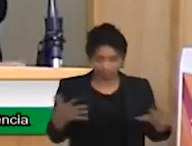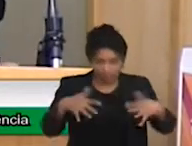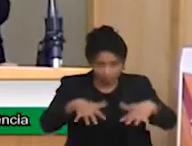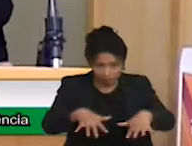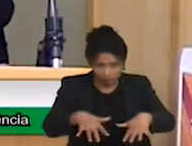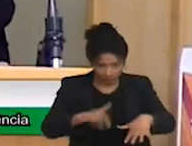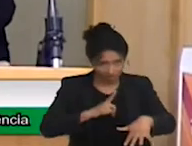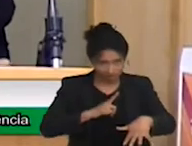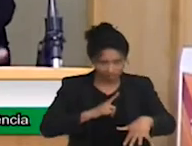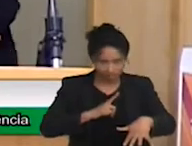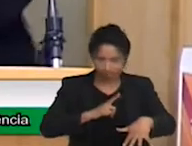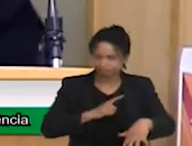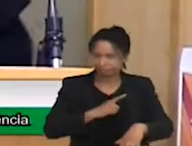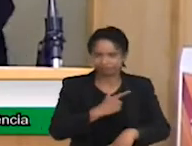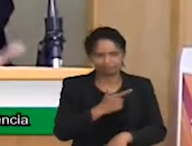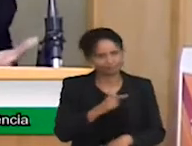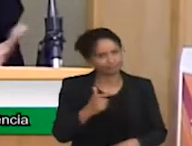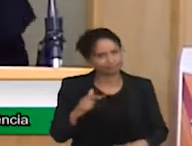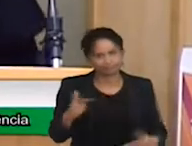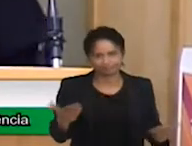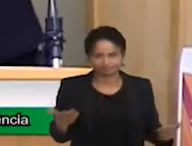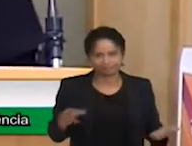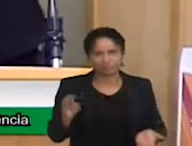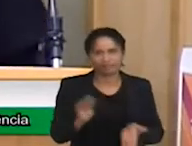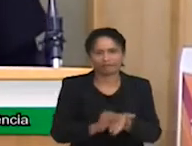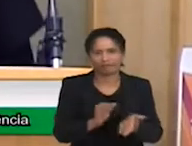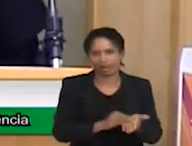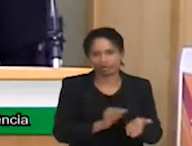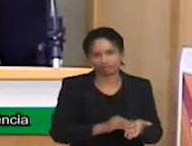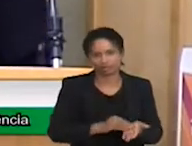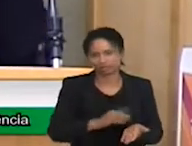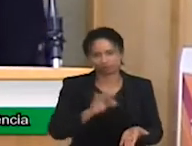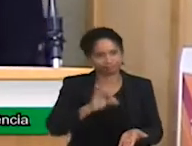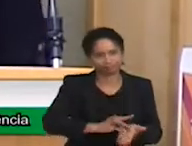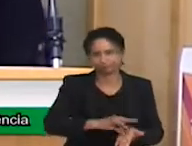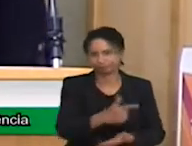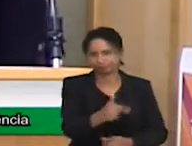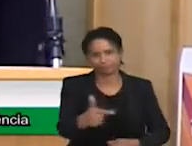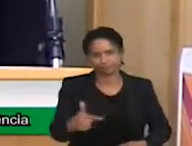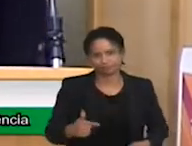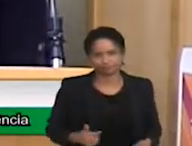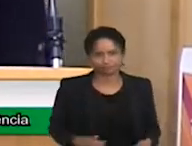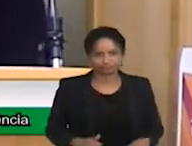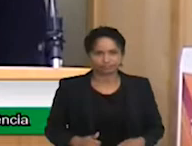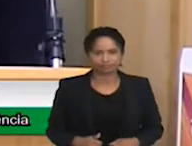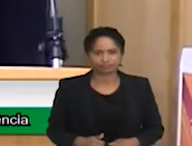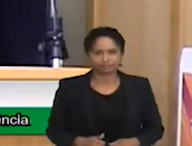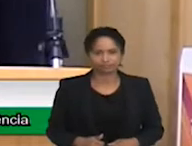não vai precisar estar aqui falando. Então, ela ainda não é real. Bom, e eu vou começar falando